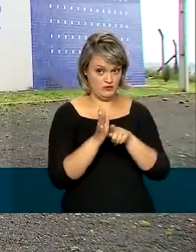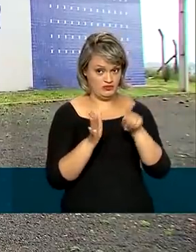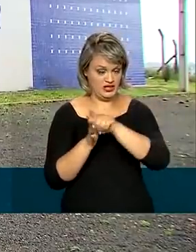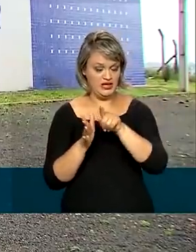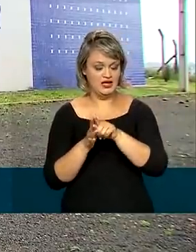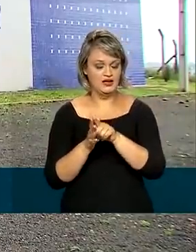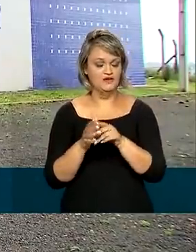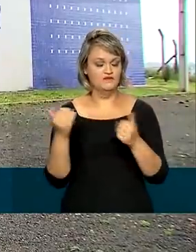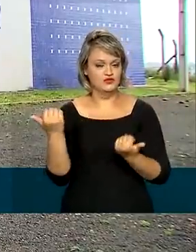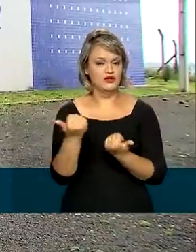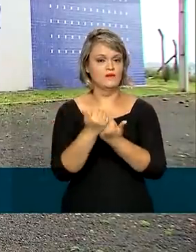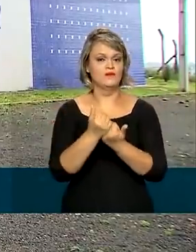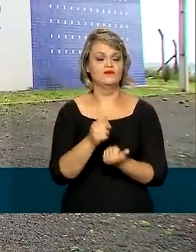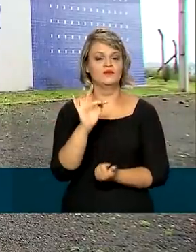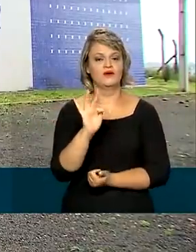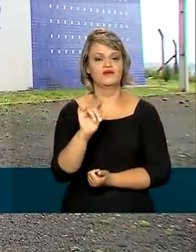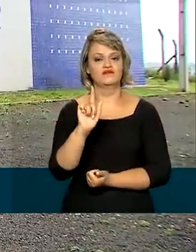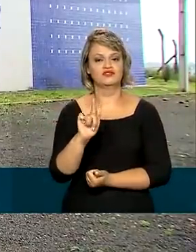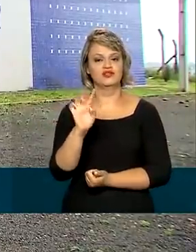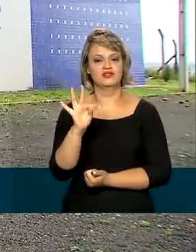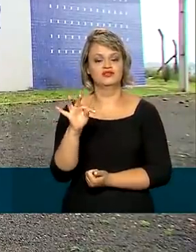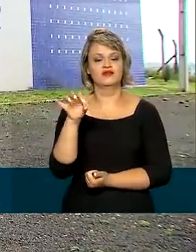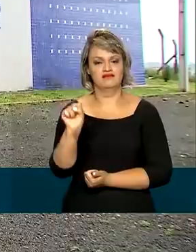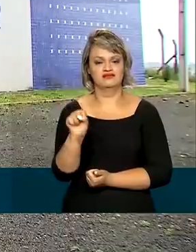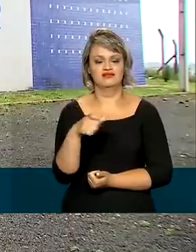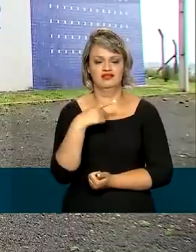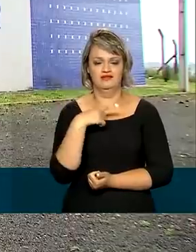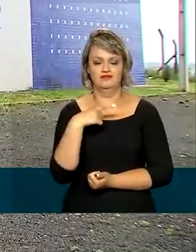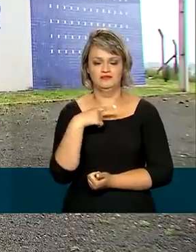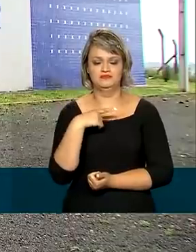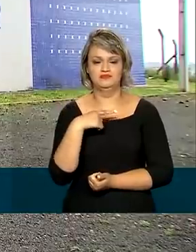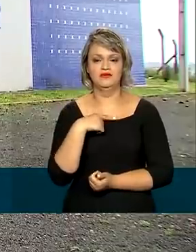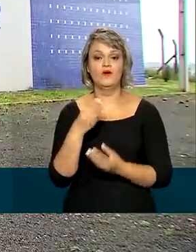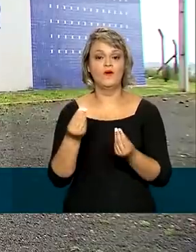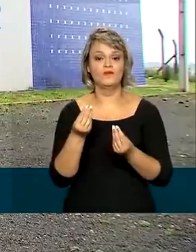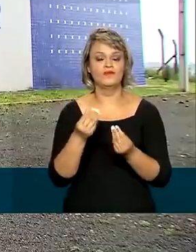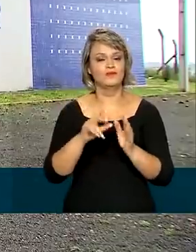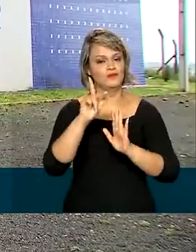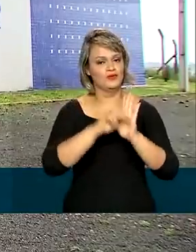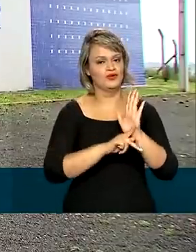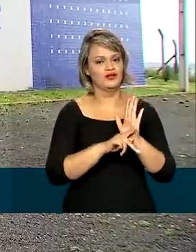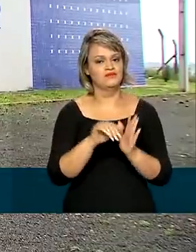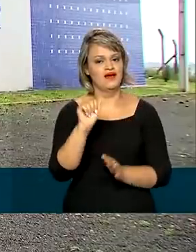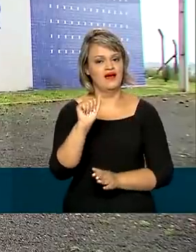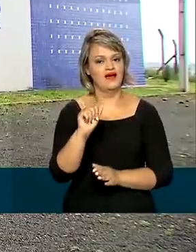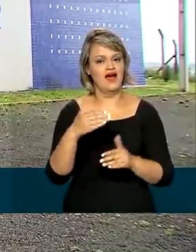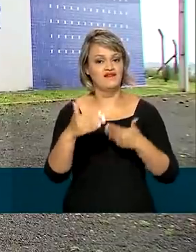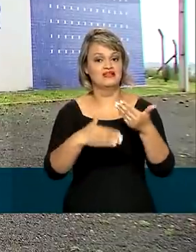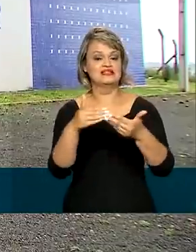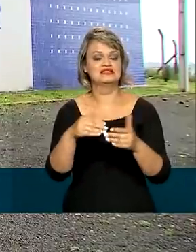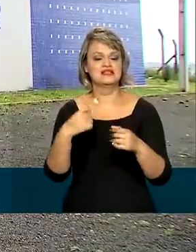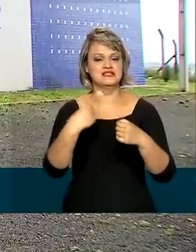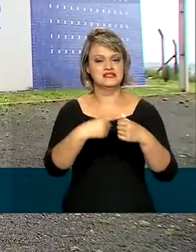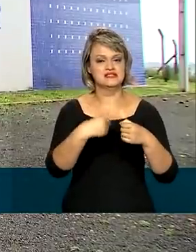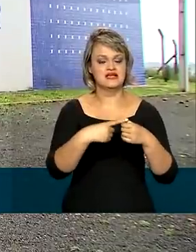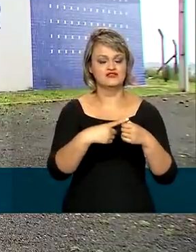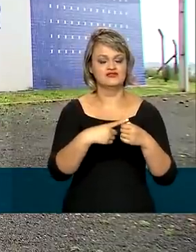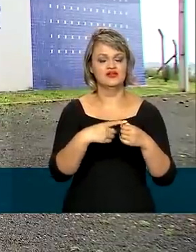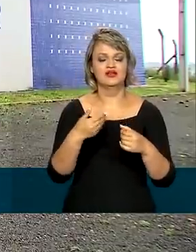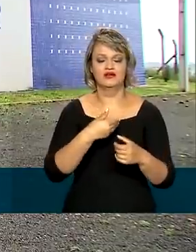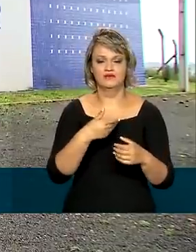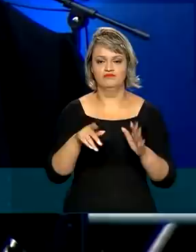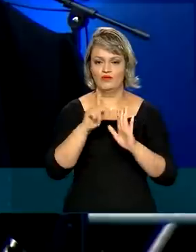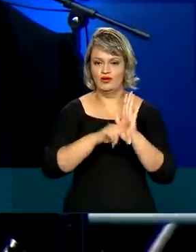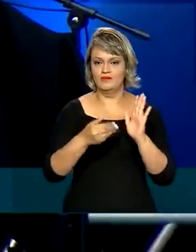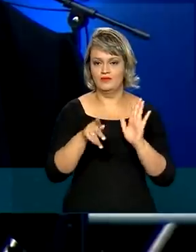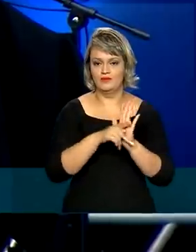financiamentos do FGTS, Tempo de Serviço por meio do programa Avançar Cidade Saneamento do Governo